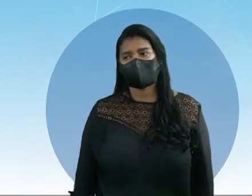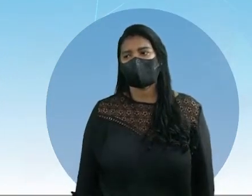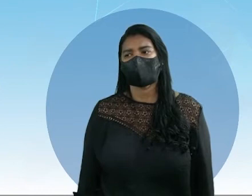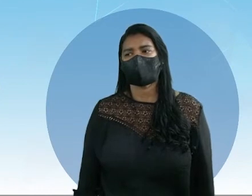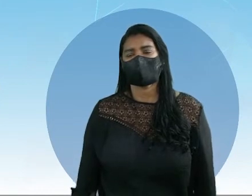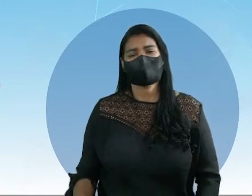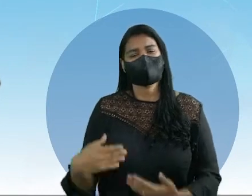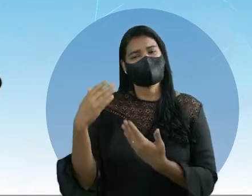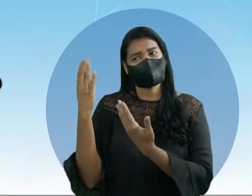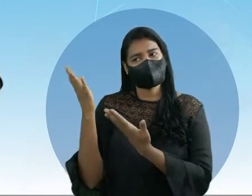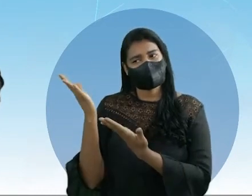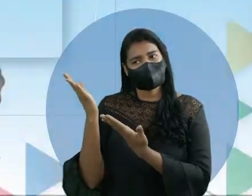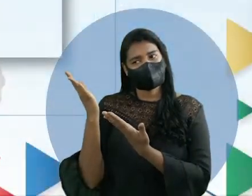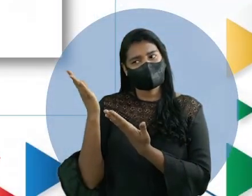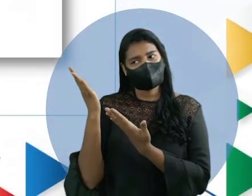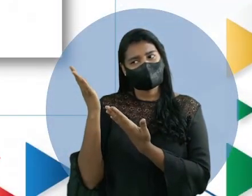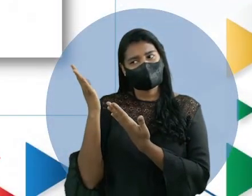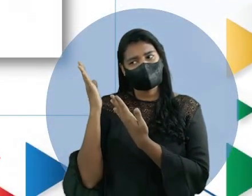Letra A,